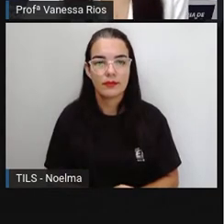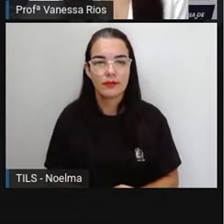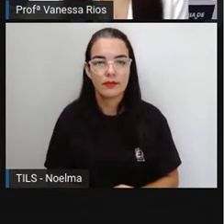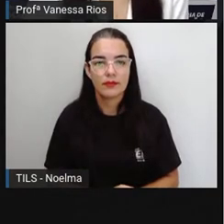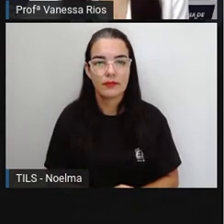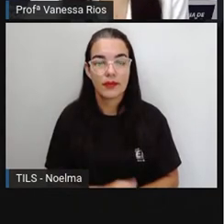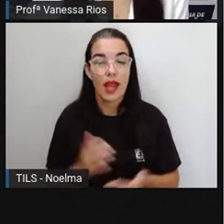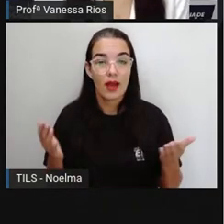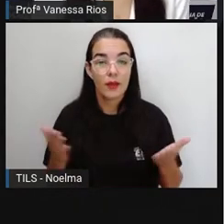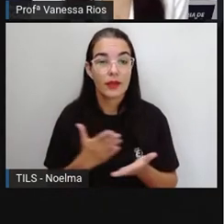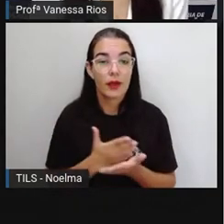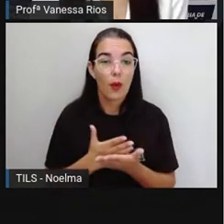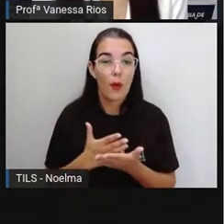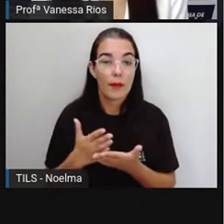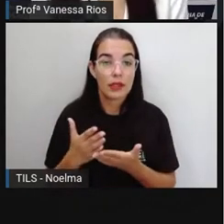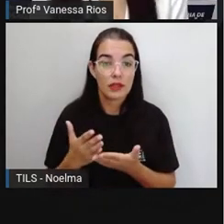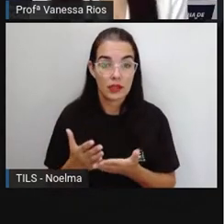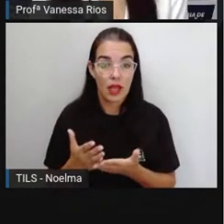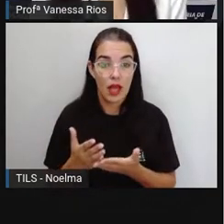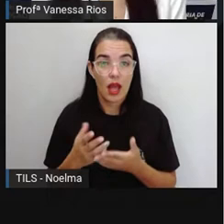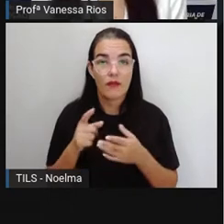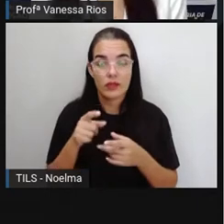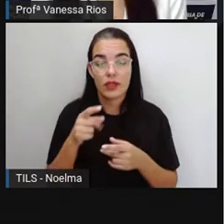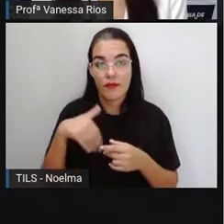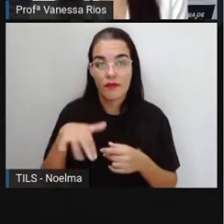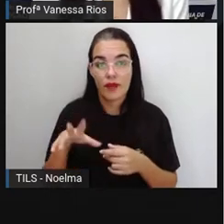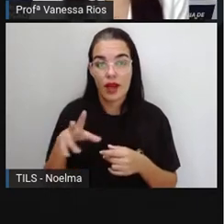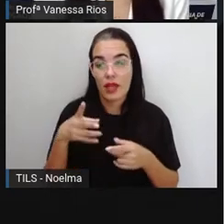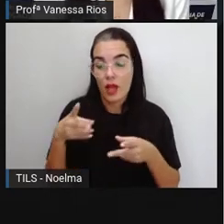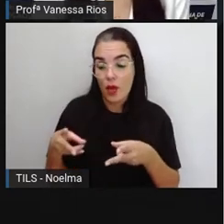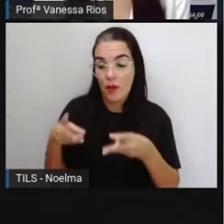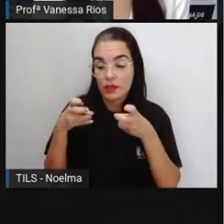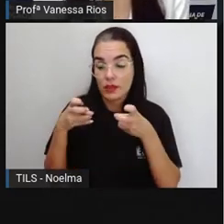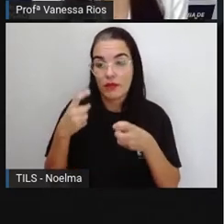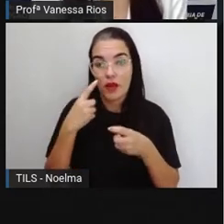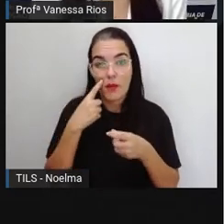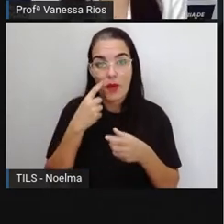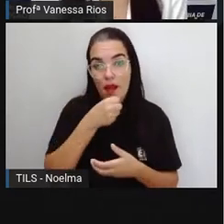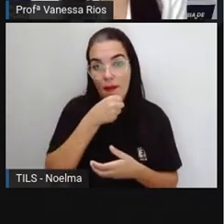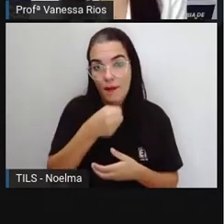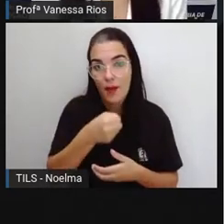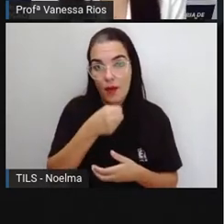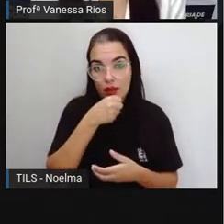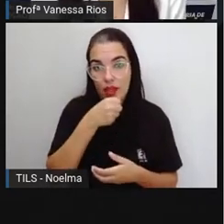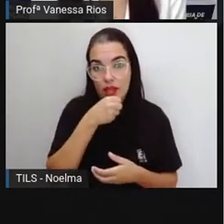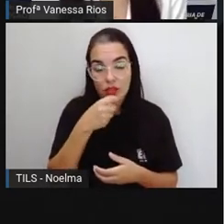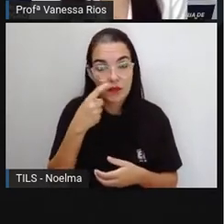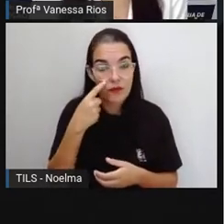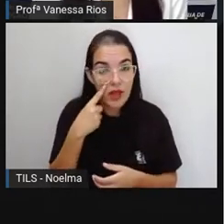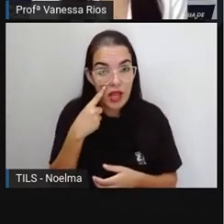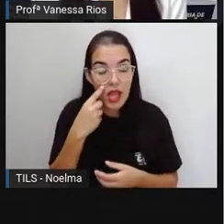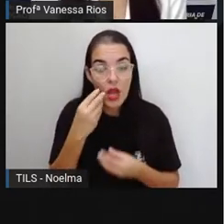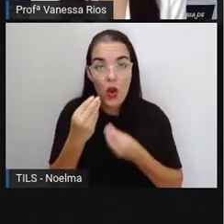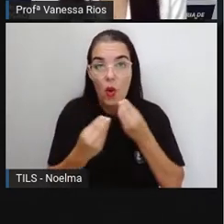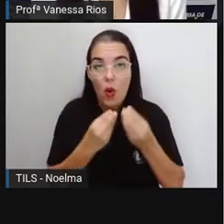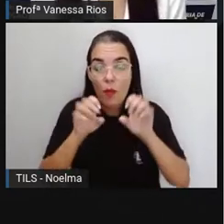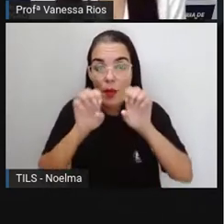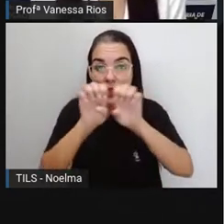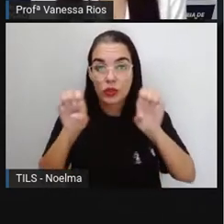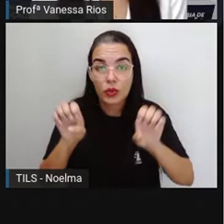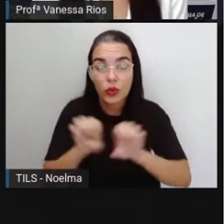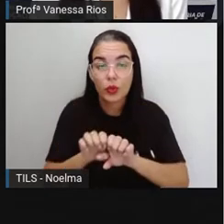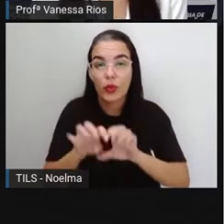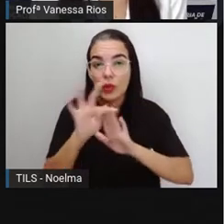E aí, para começar e observar uma reportagem, né? De forma prática, visualizando como a estrutura desse